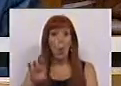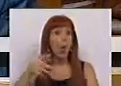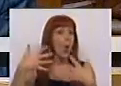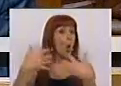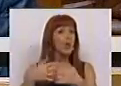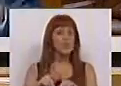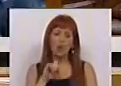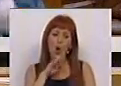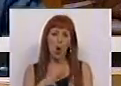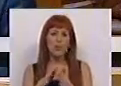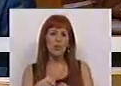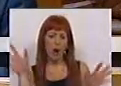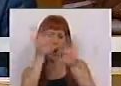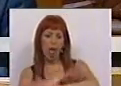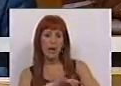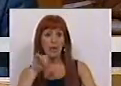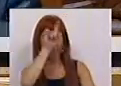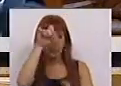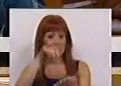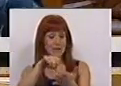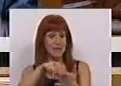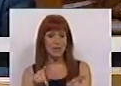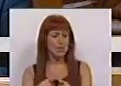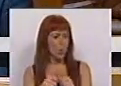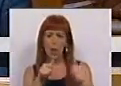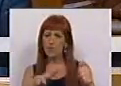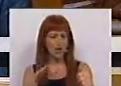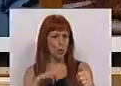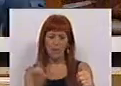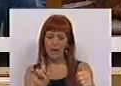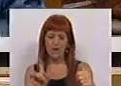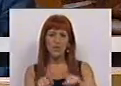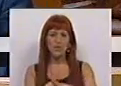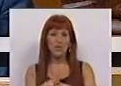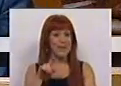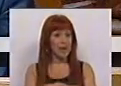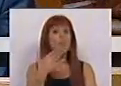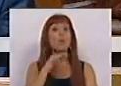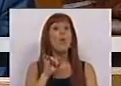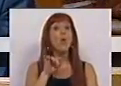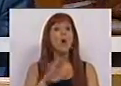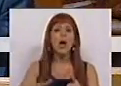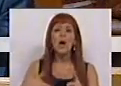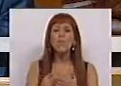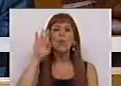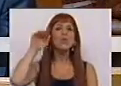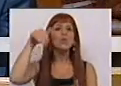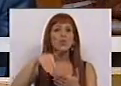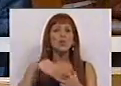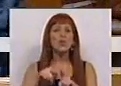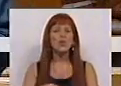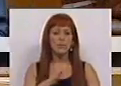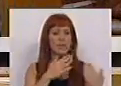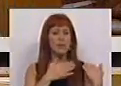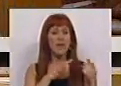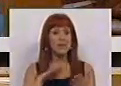dúvidas de oportunidade que iludem a questão central não afasta o PS de, em tempo útil, propor uma solução que